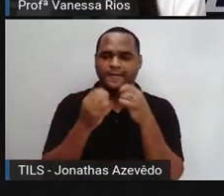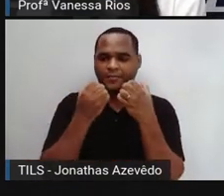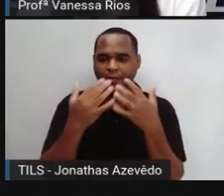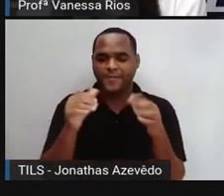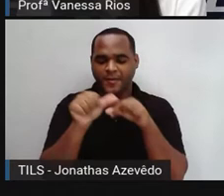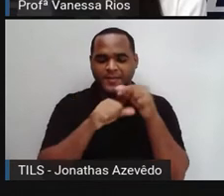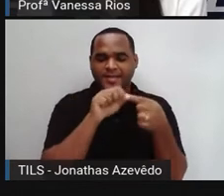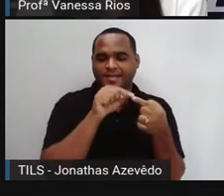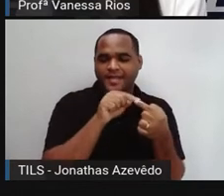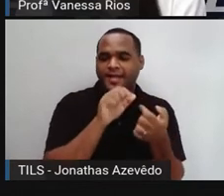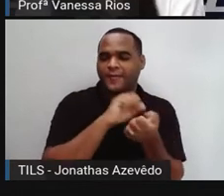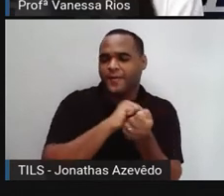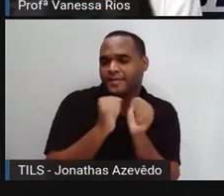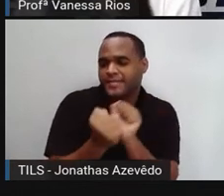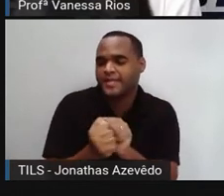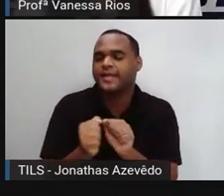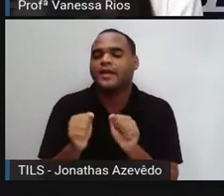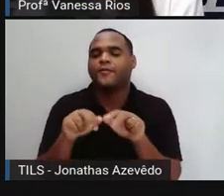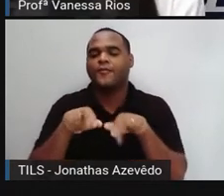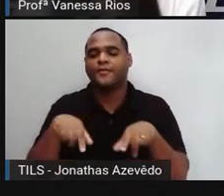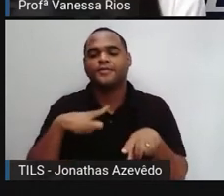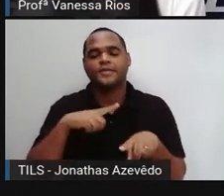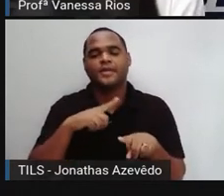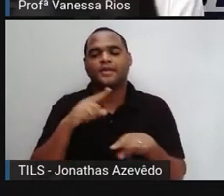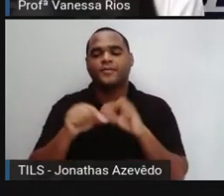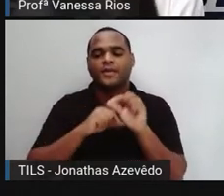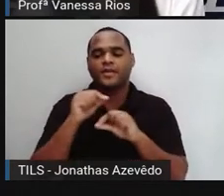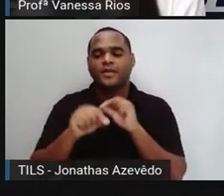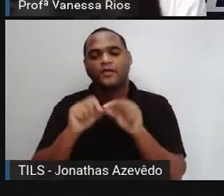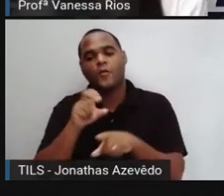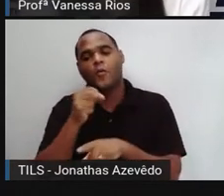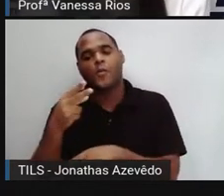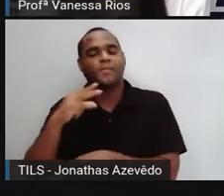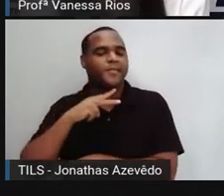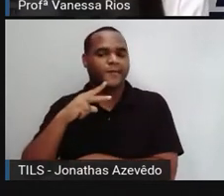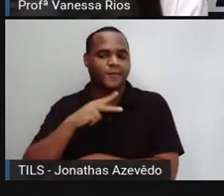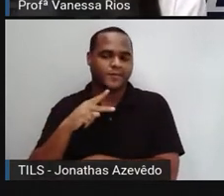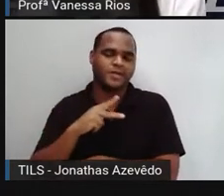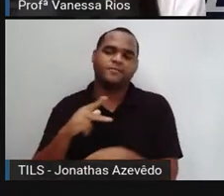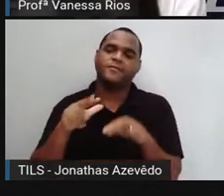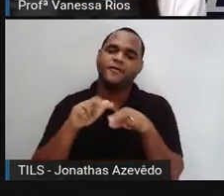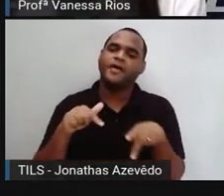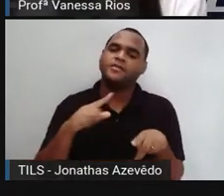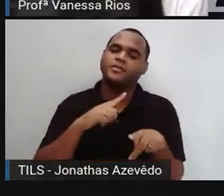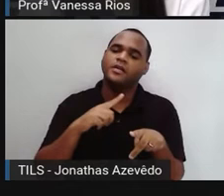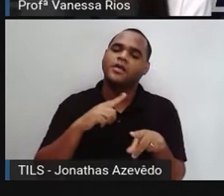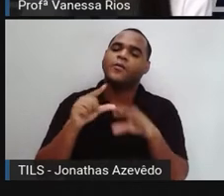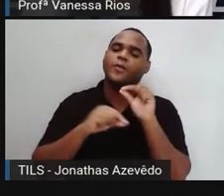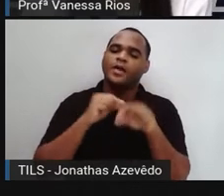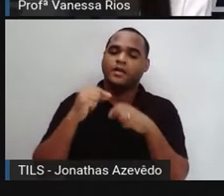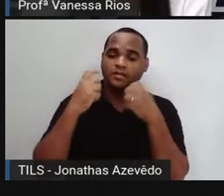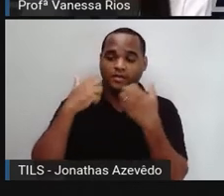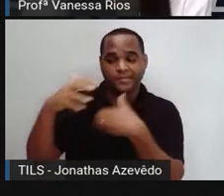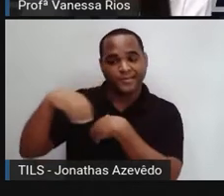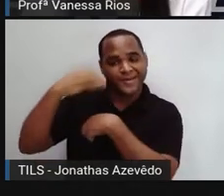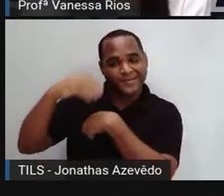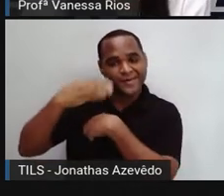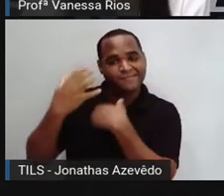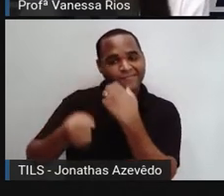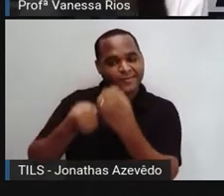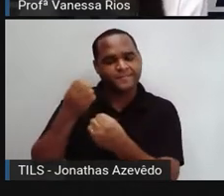adequadas, né? As necessidades, as particularidades daqueles que vão receber as mensagens,